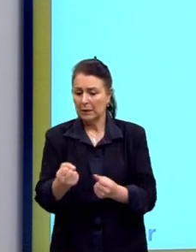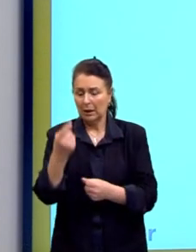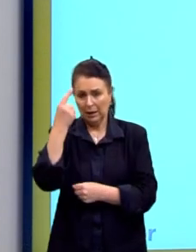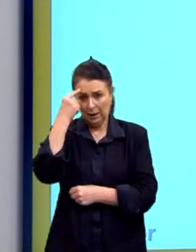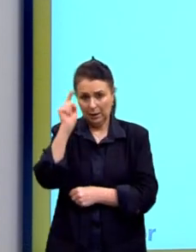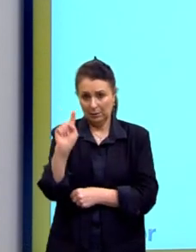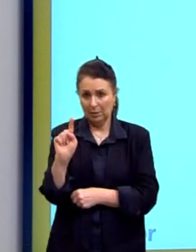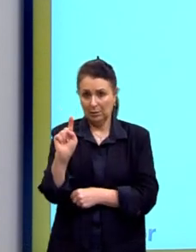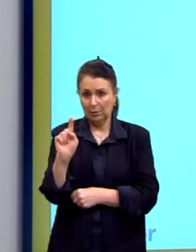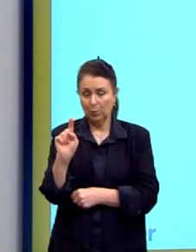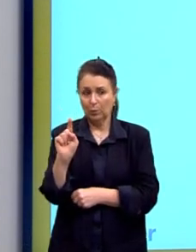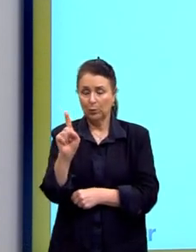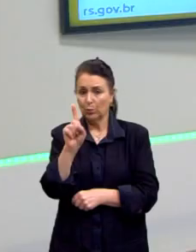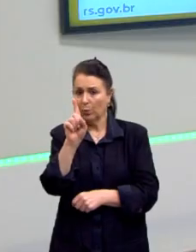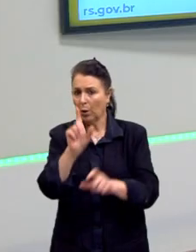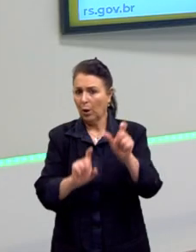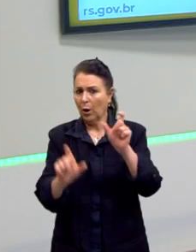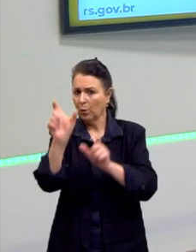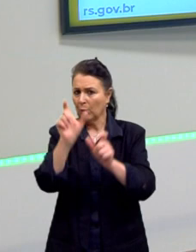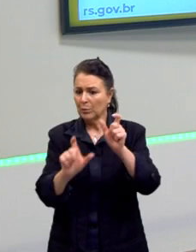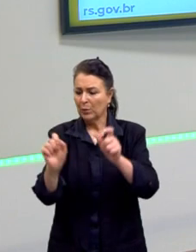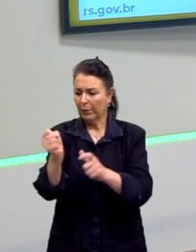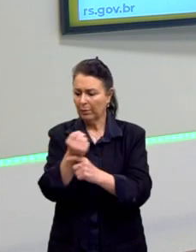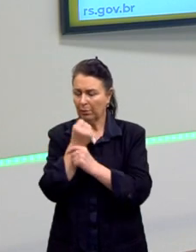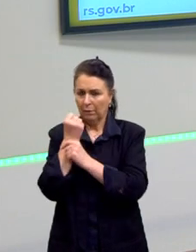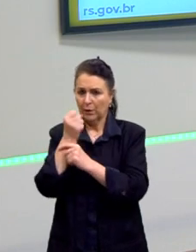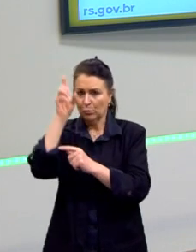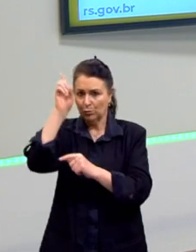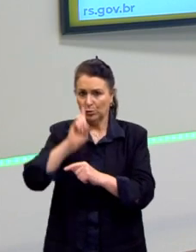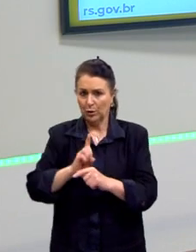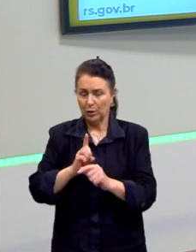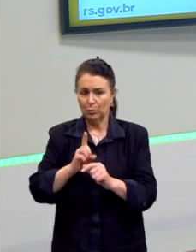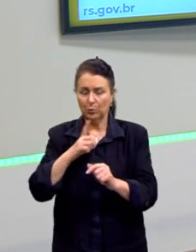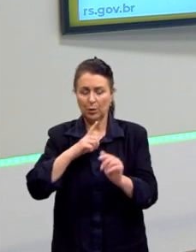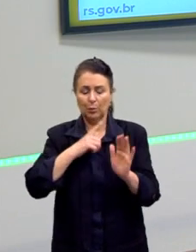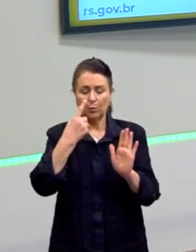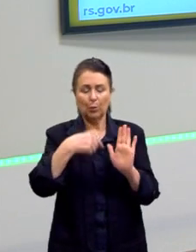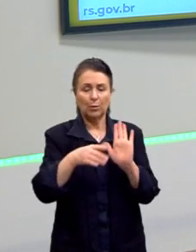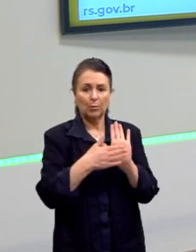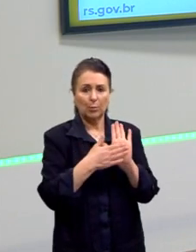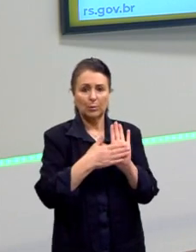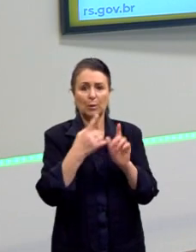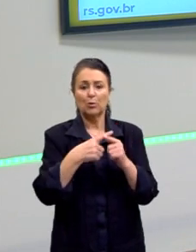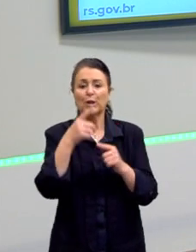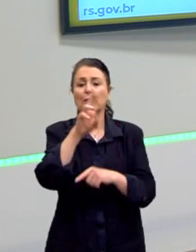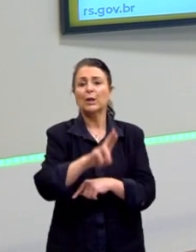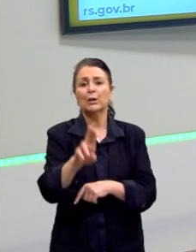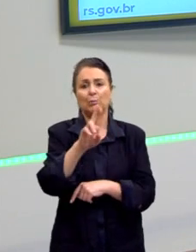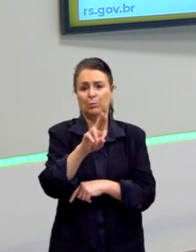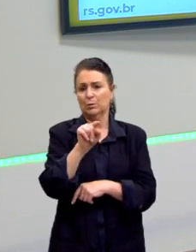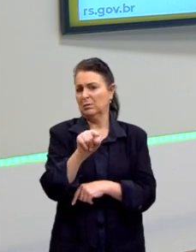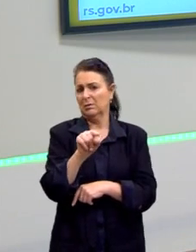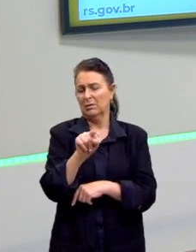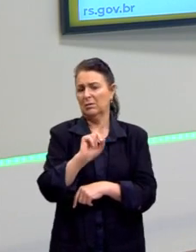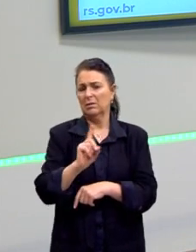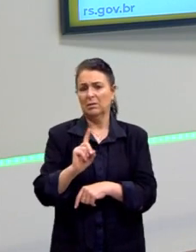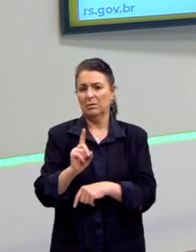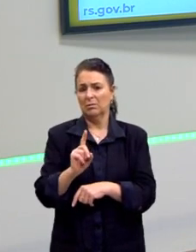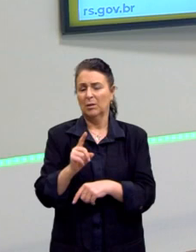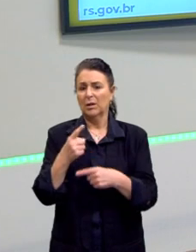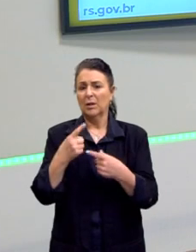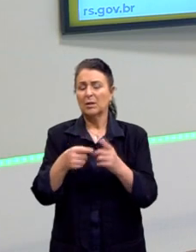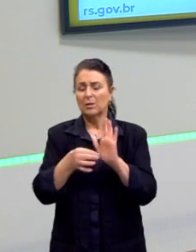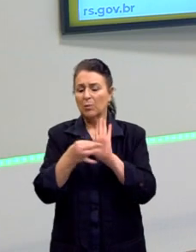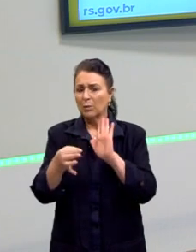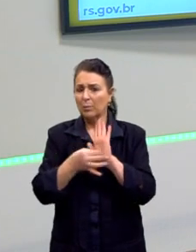quando alguém defende algum direito, enfim, alguma proposição, é porque ele é usuário disso, é porque ele é etc e tal. E não, são